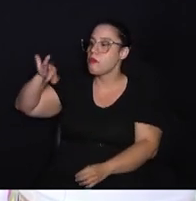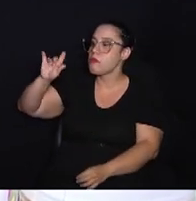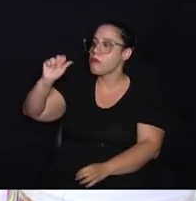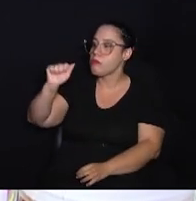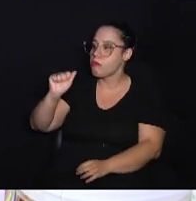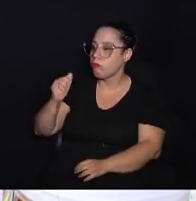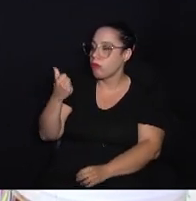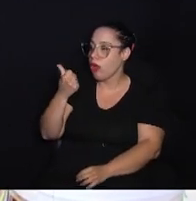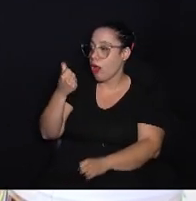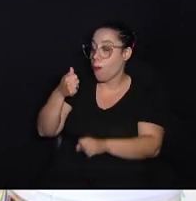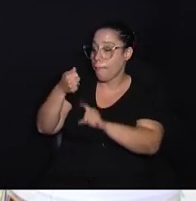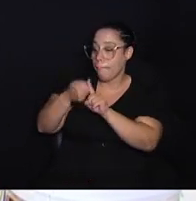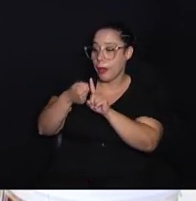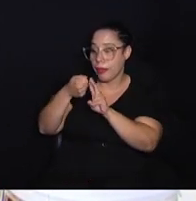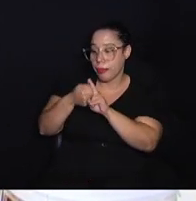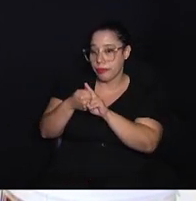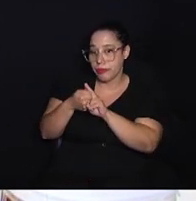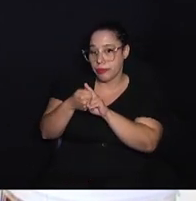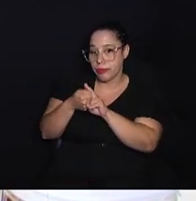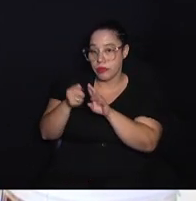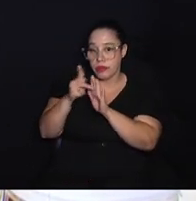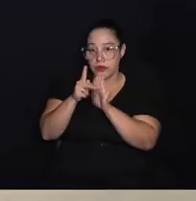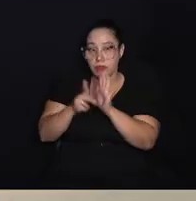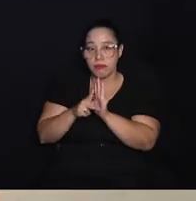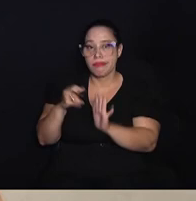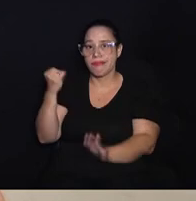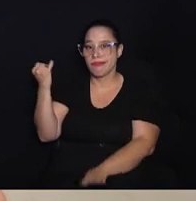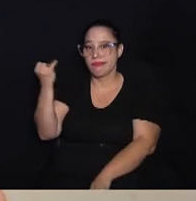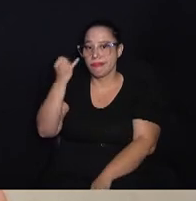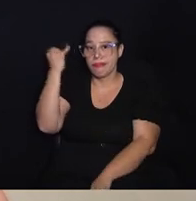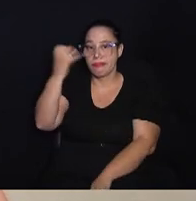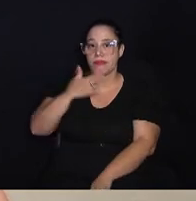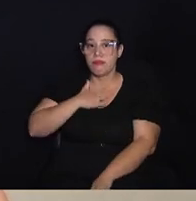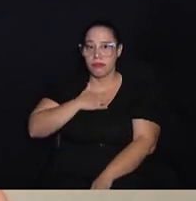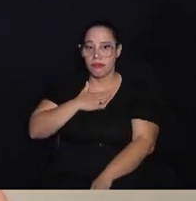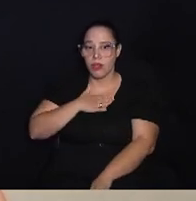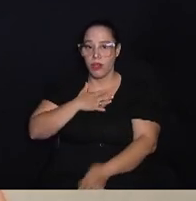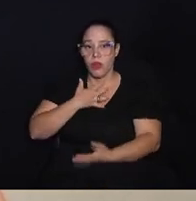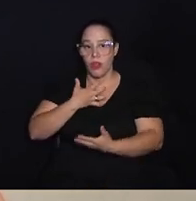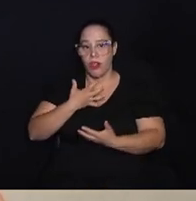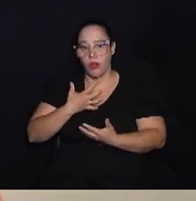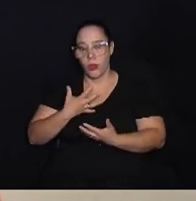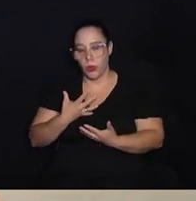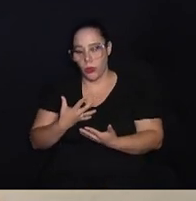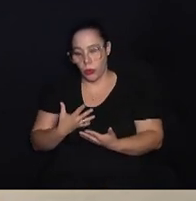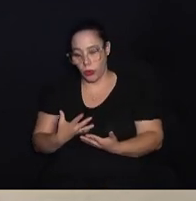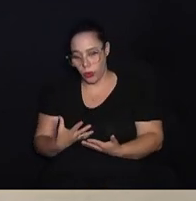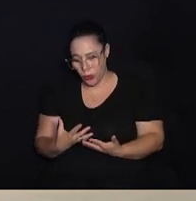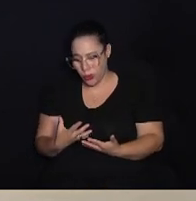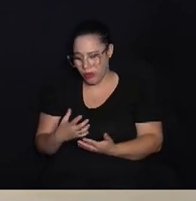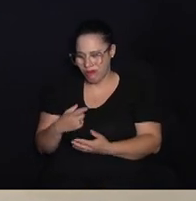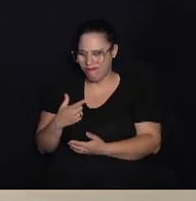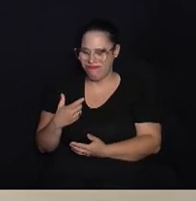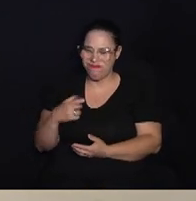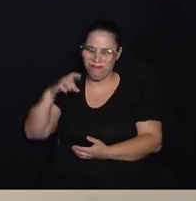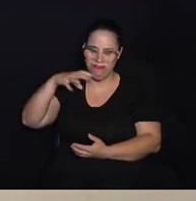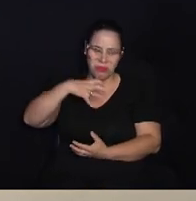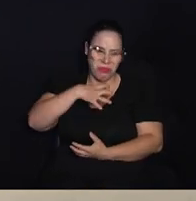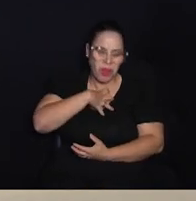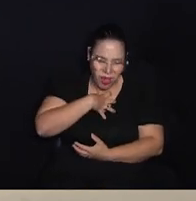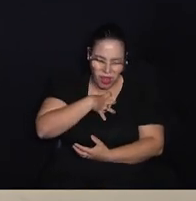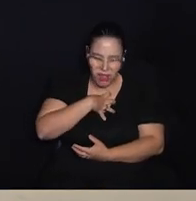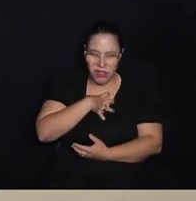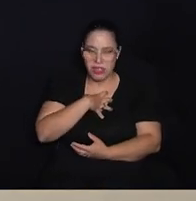filha há um mês, o projeto tem sido importante. É, para mim, me aliviou bastante, né? Que é um clima muito pesado lá dentro. Então,